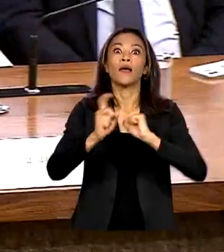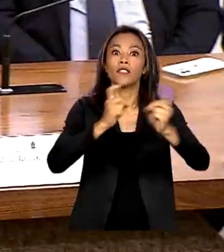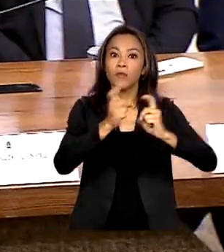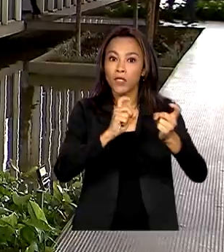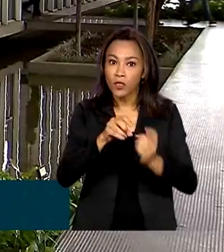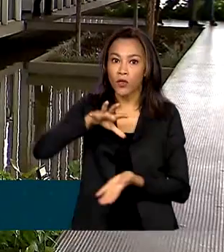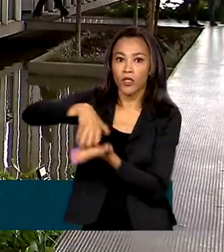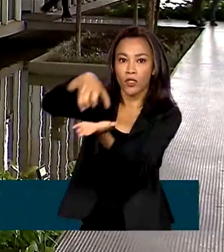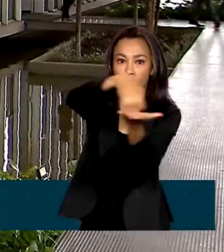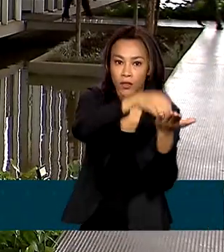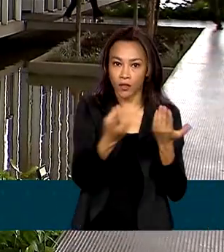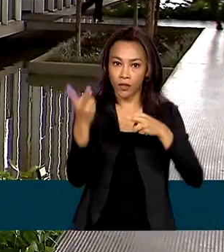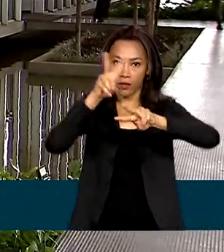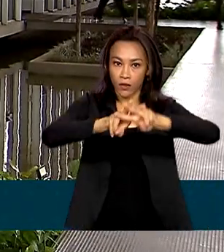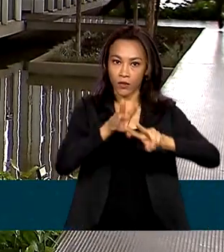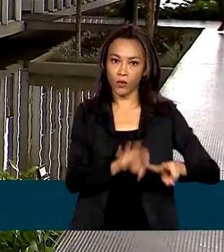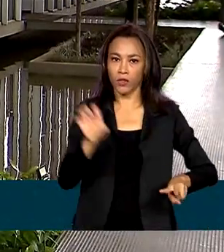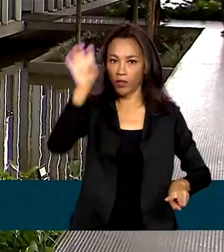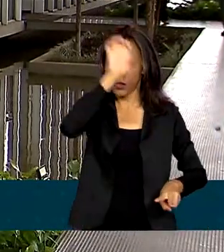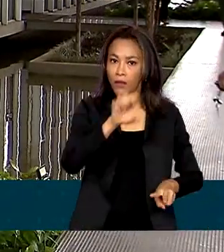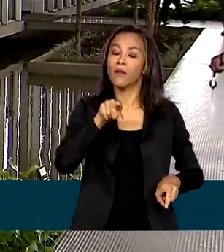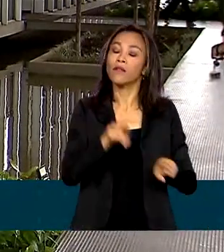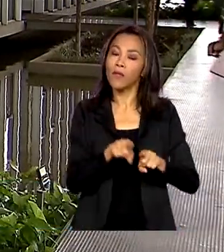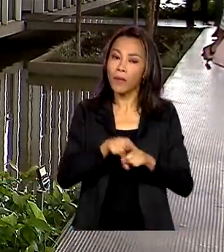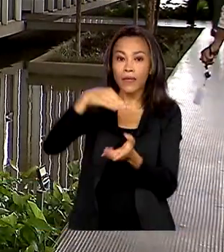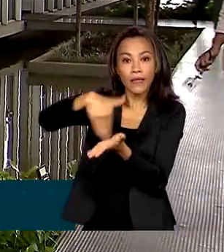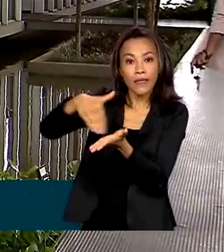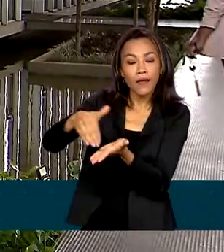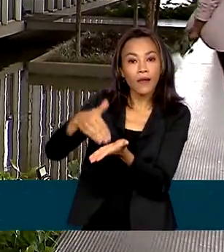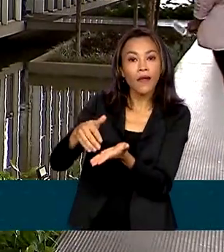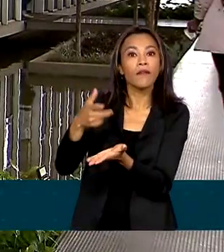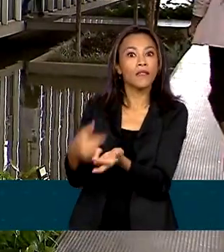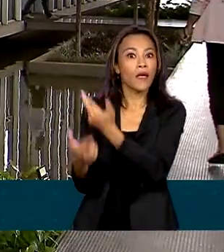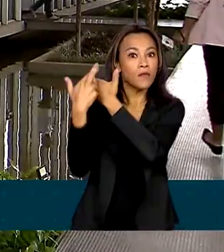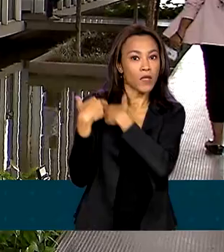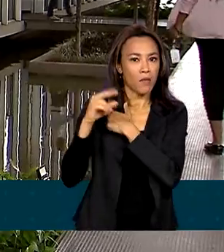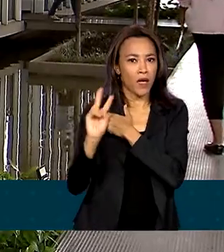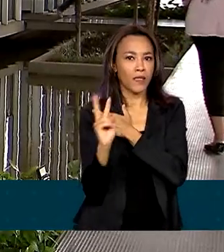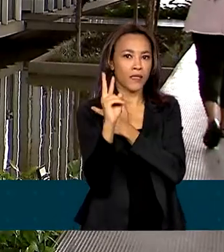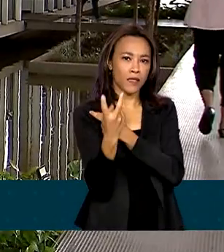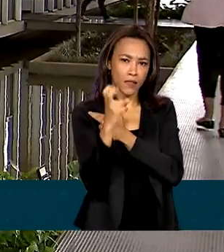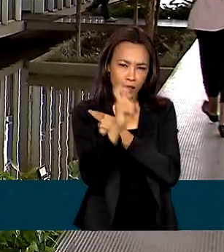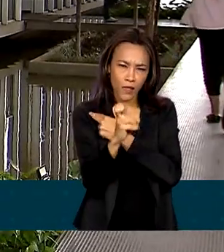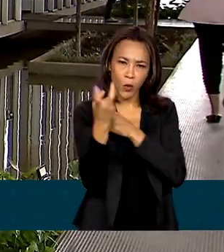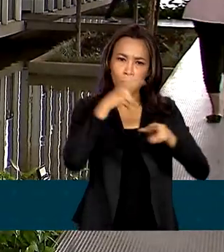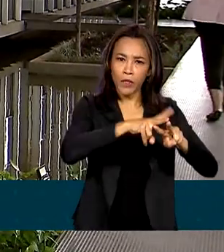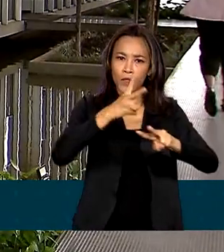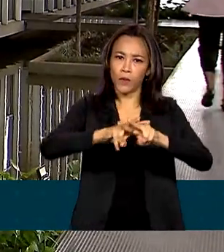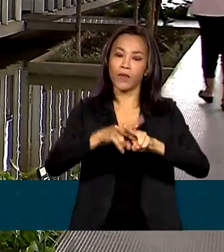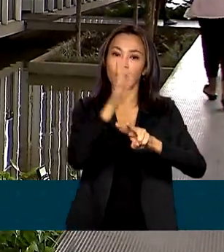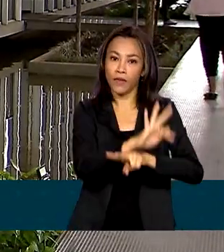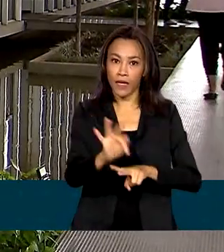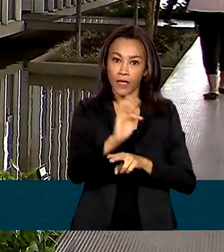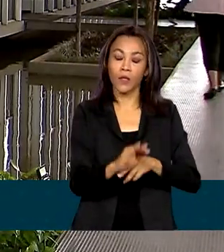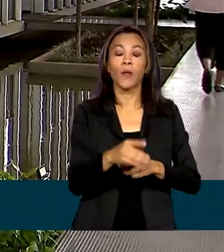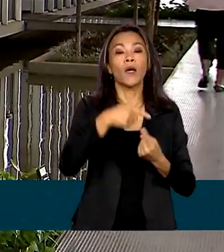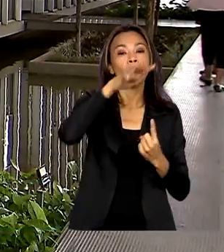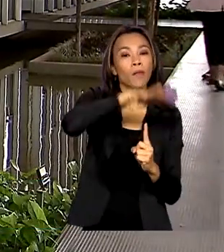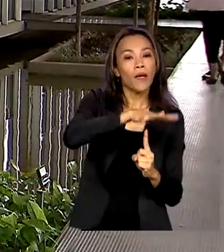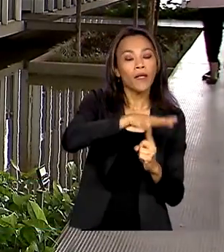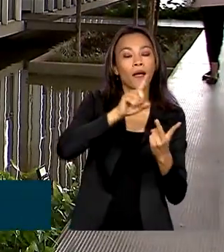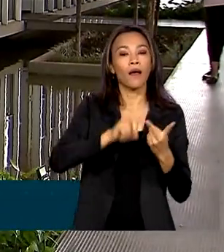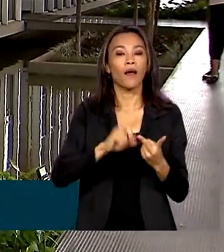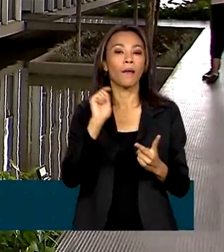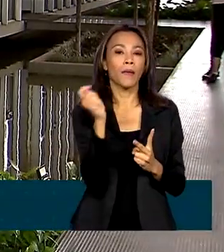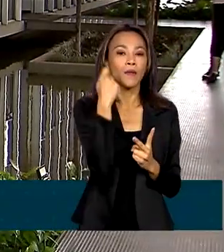estaduais. Além disso, será responsável pelas cinco prisões federais nos estados do Paraná, Mato Grosso